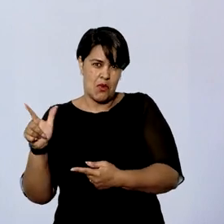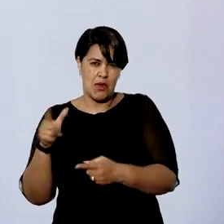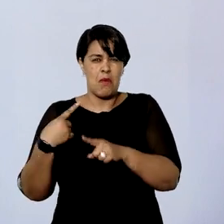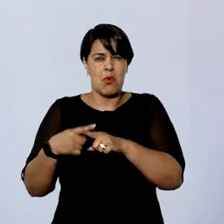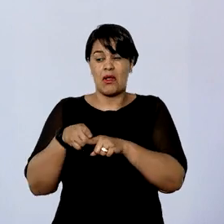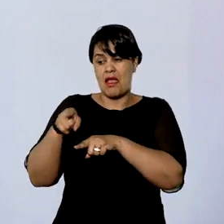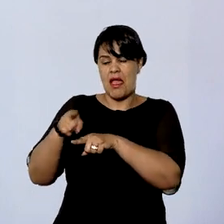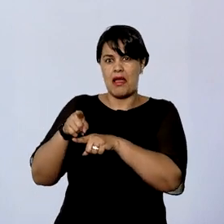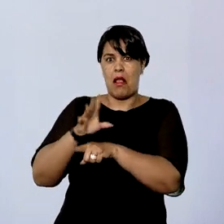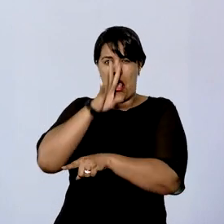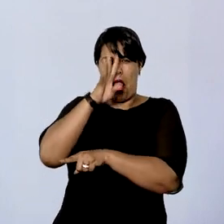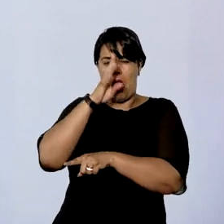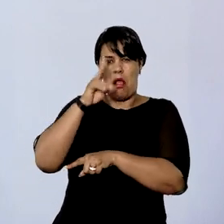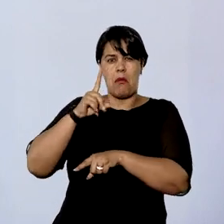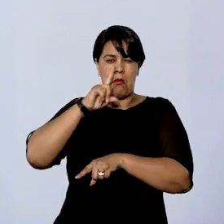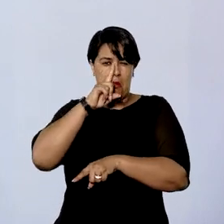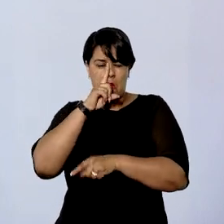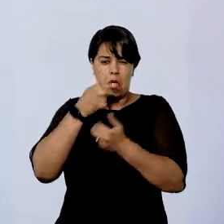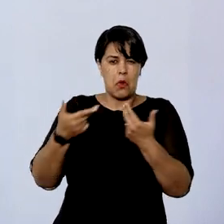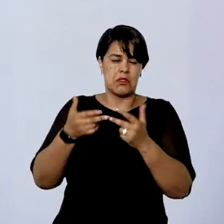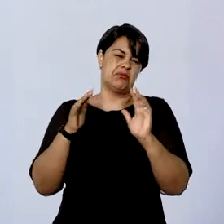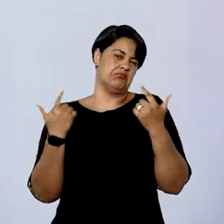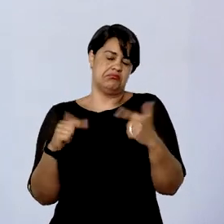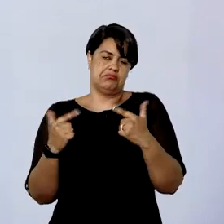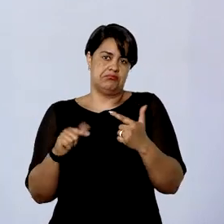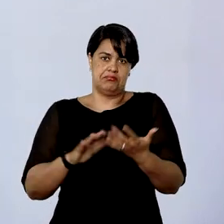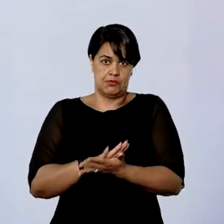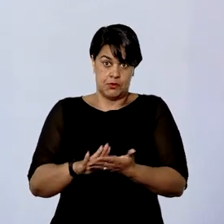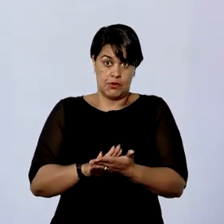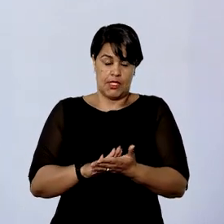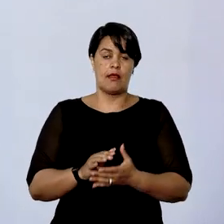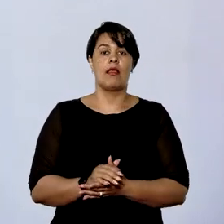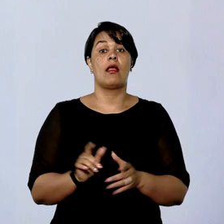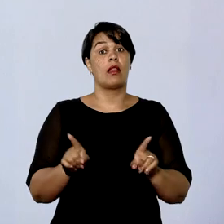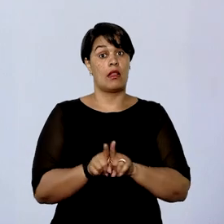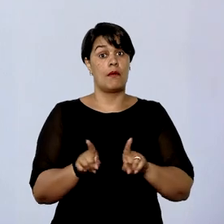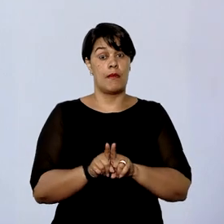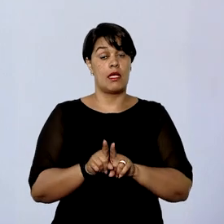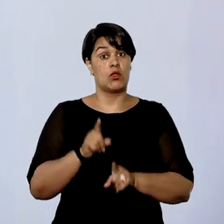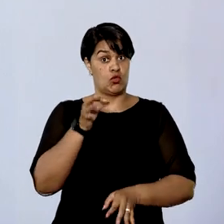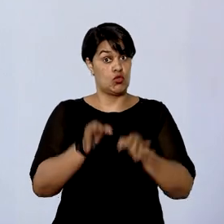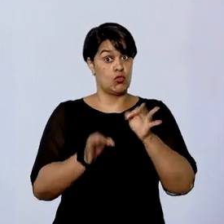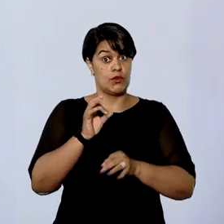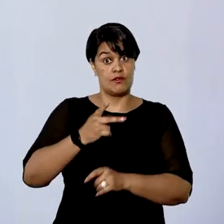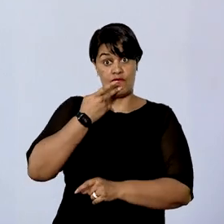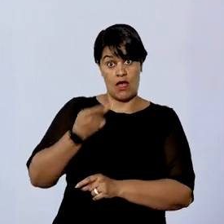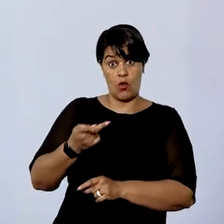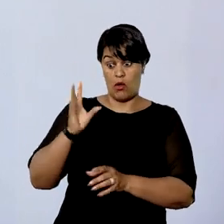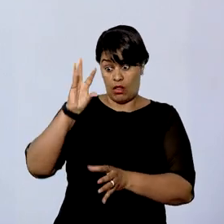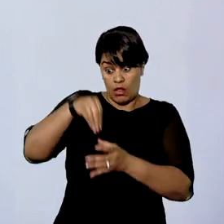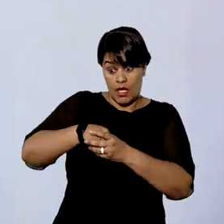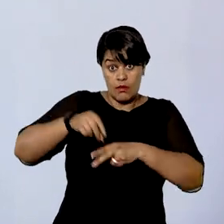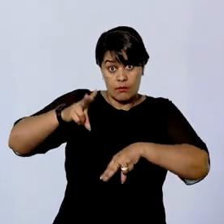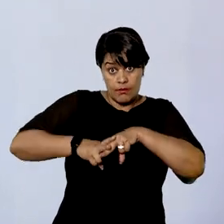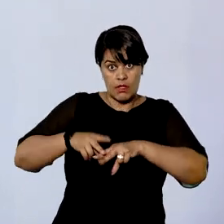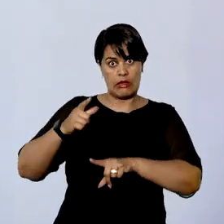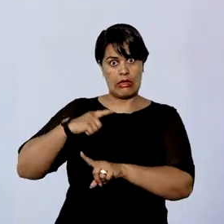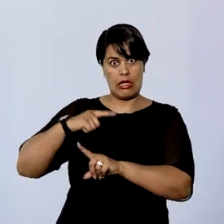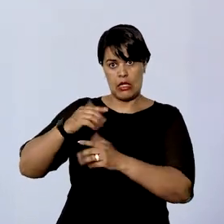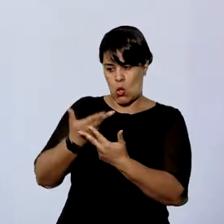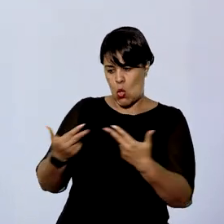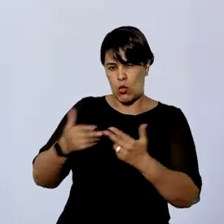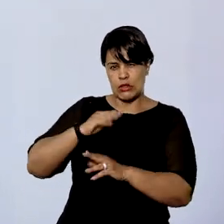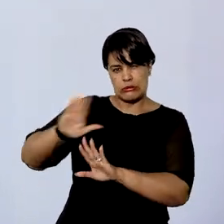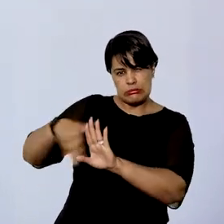risco de Monique interferir na instrução do processo. Além disso, o juiz citou que ela estava sofrendo ameaças dentro do presídio